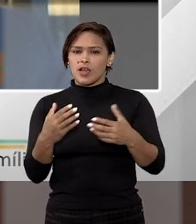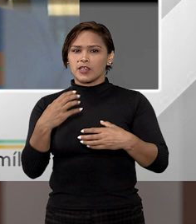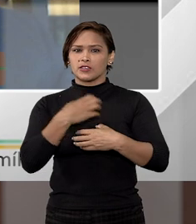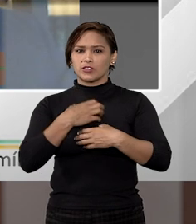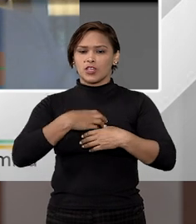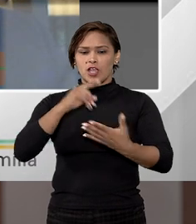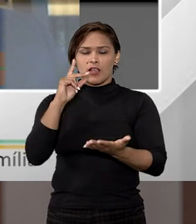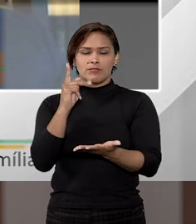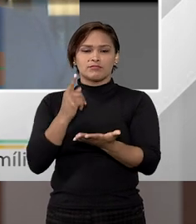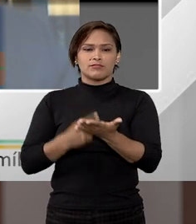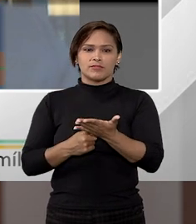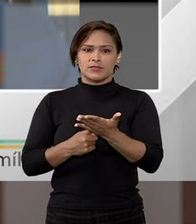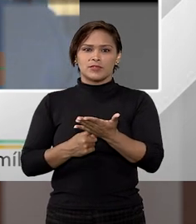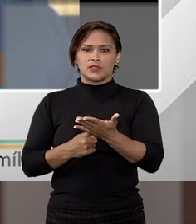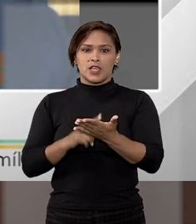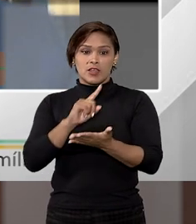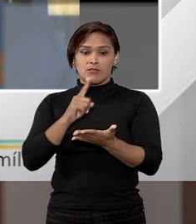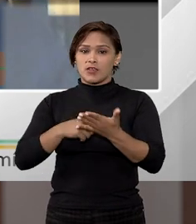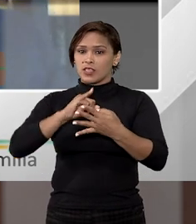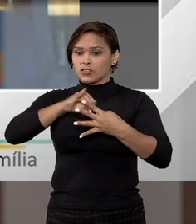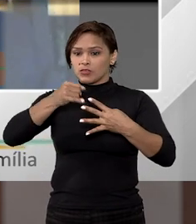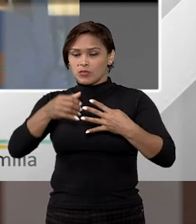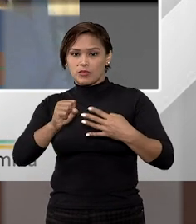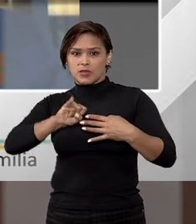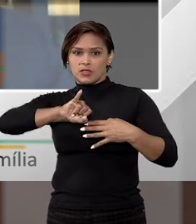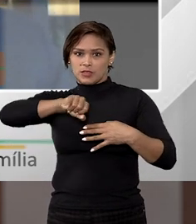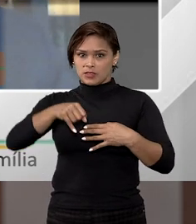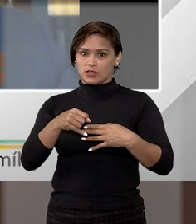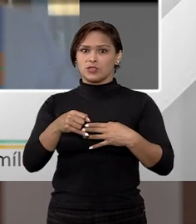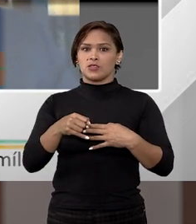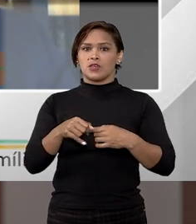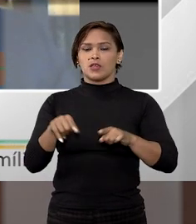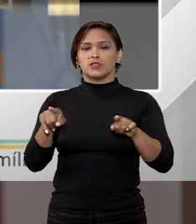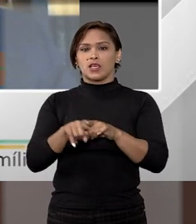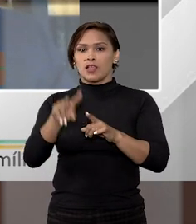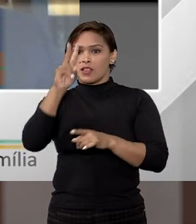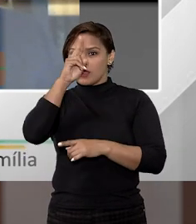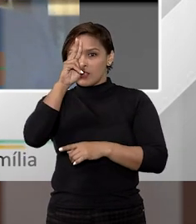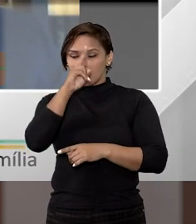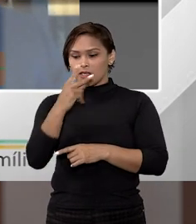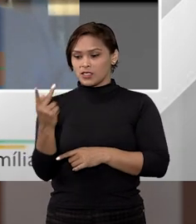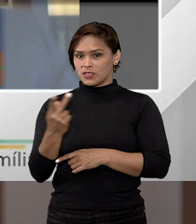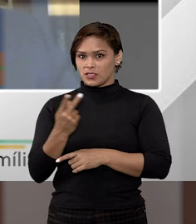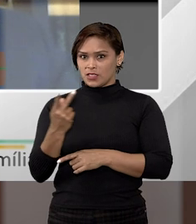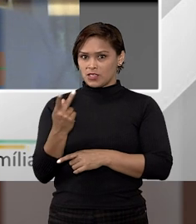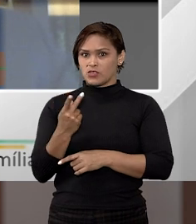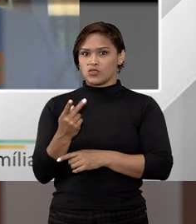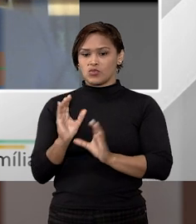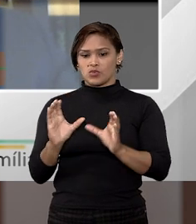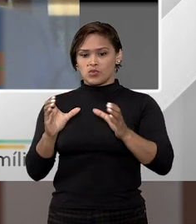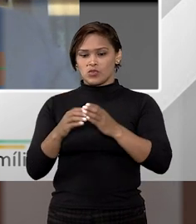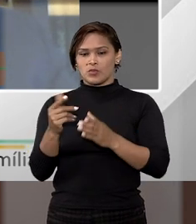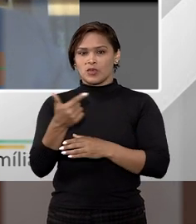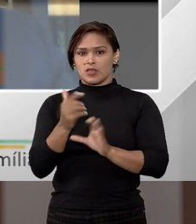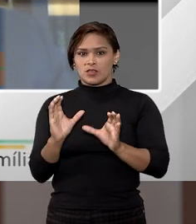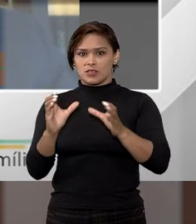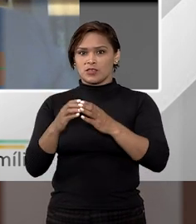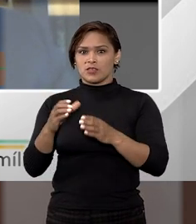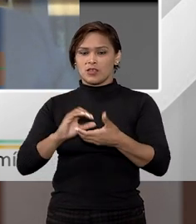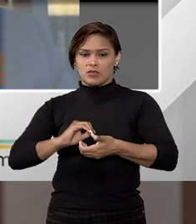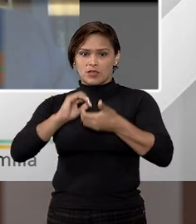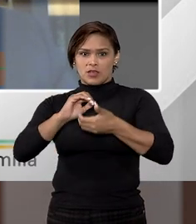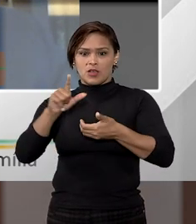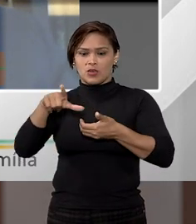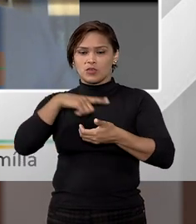oportunidades pelo STJ e ressaltando que as duas turmas que compõem a segunda sessão da